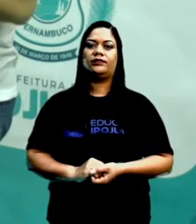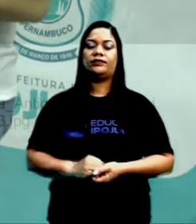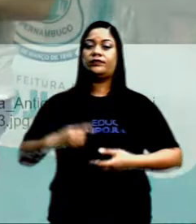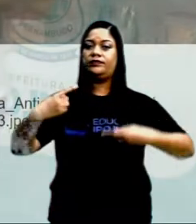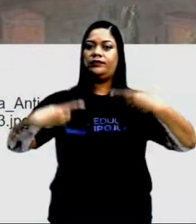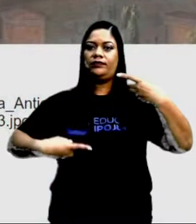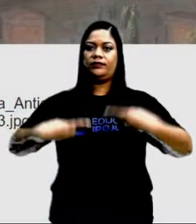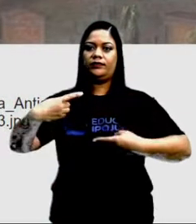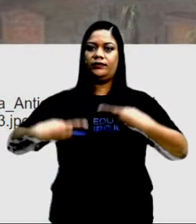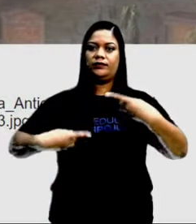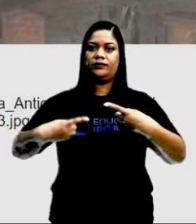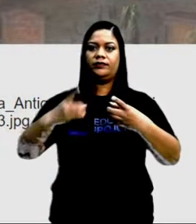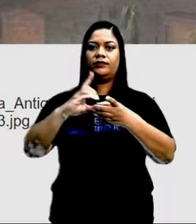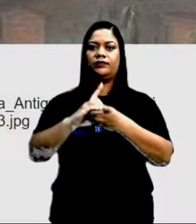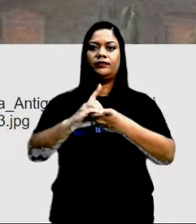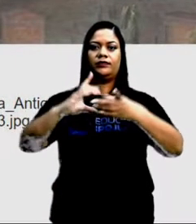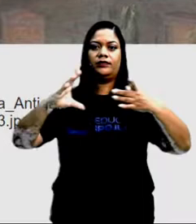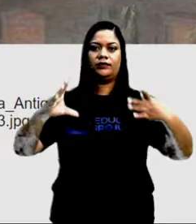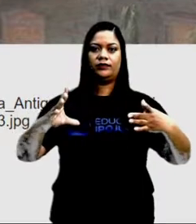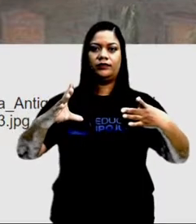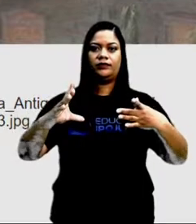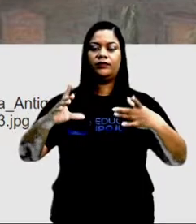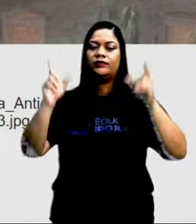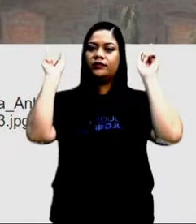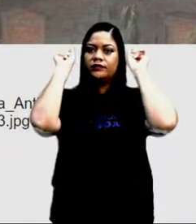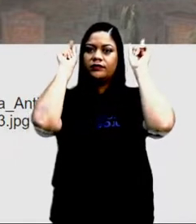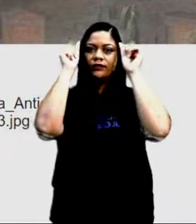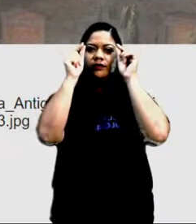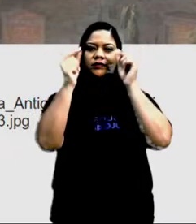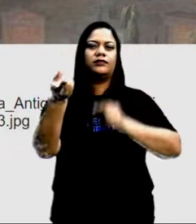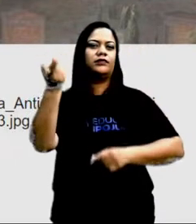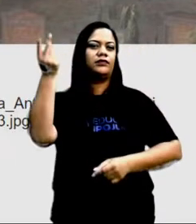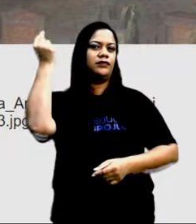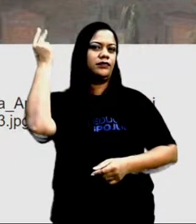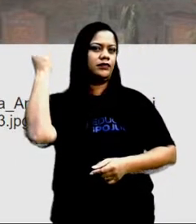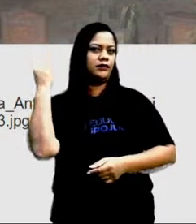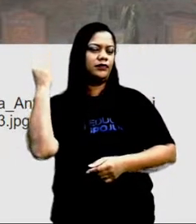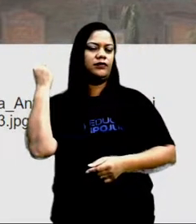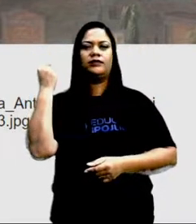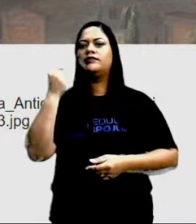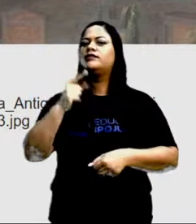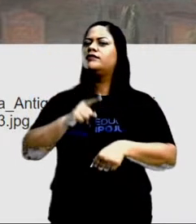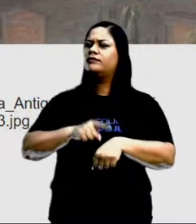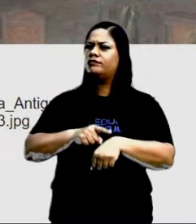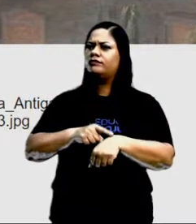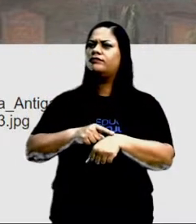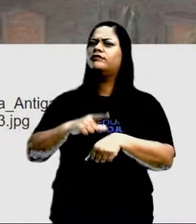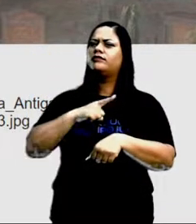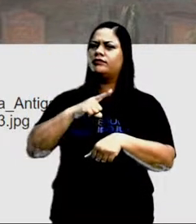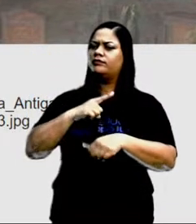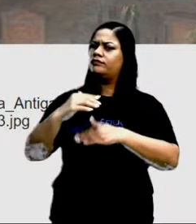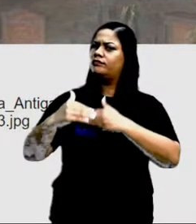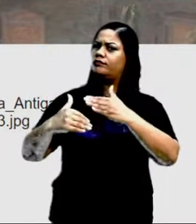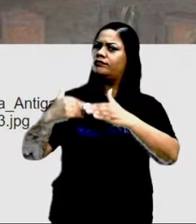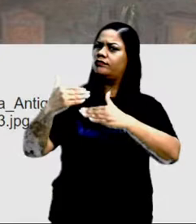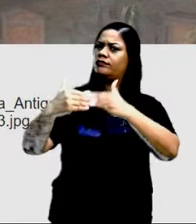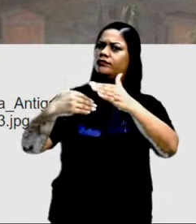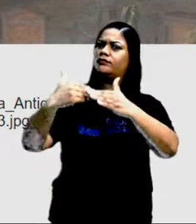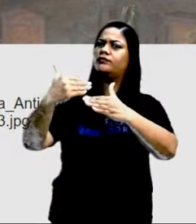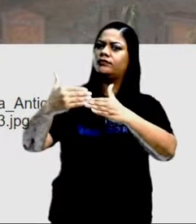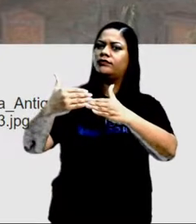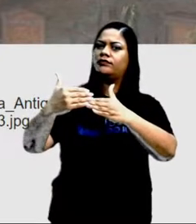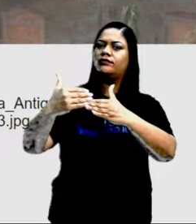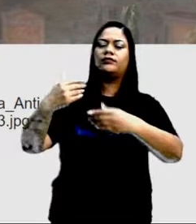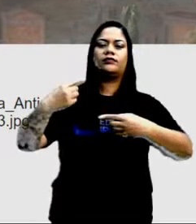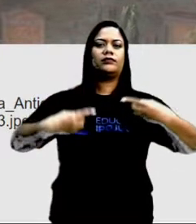Política e democracia na Grécia Antiga. O período que vai ter o maior desenvolvimento político ali